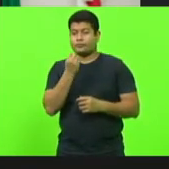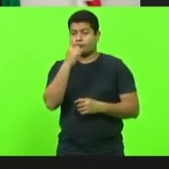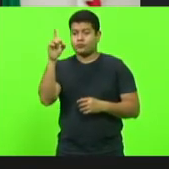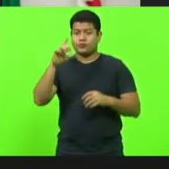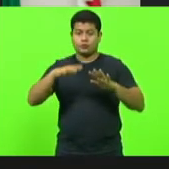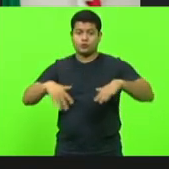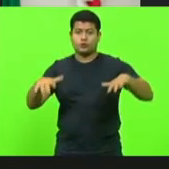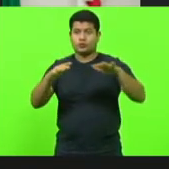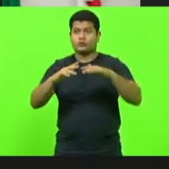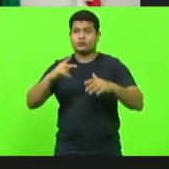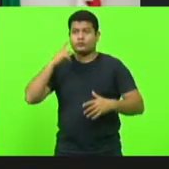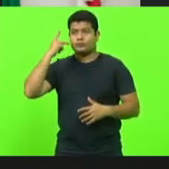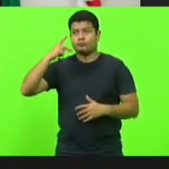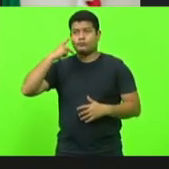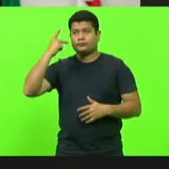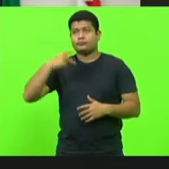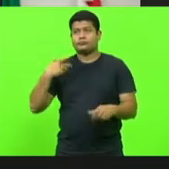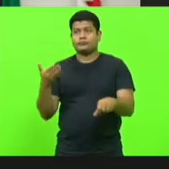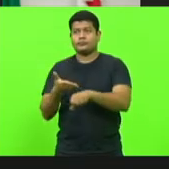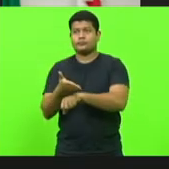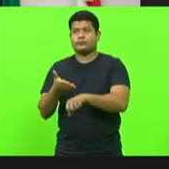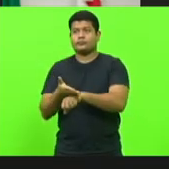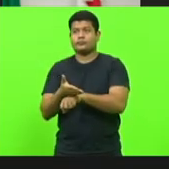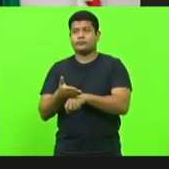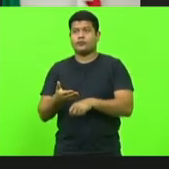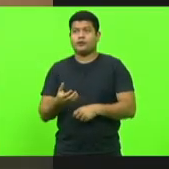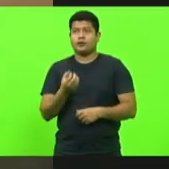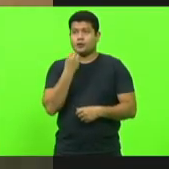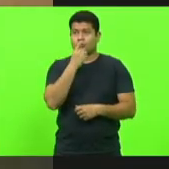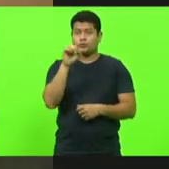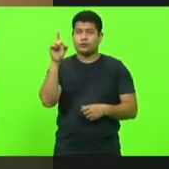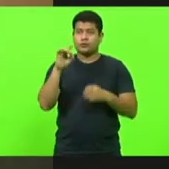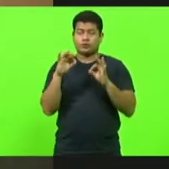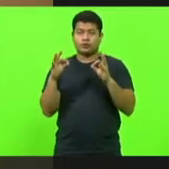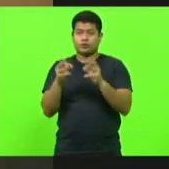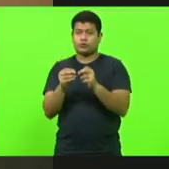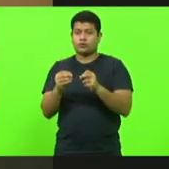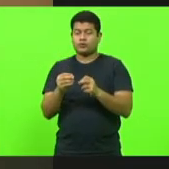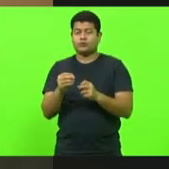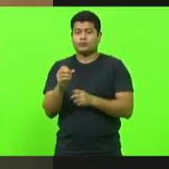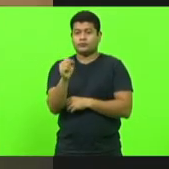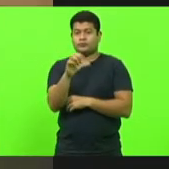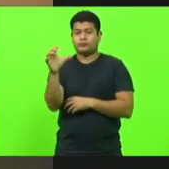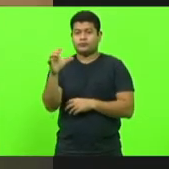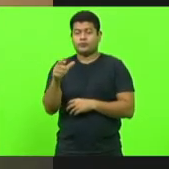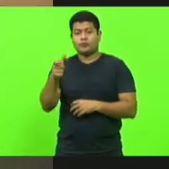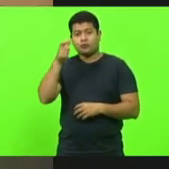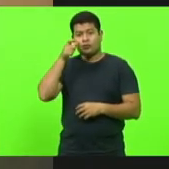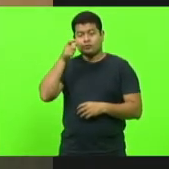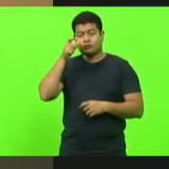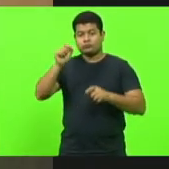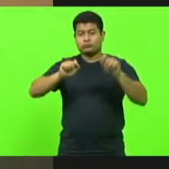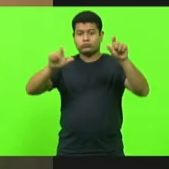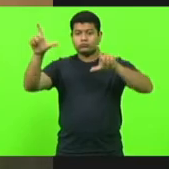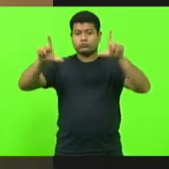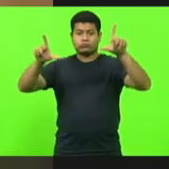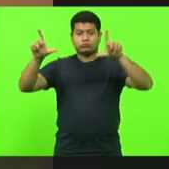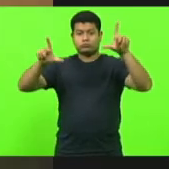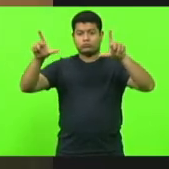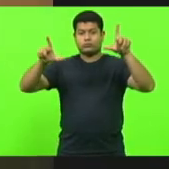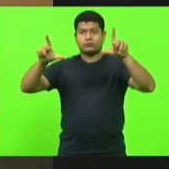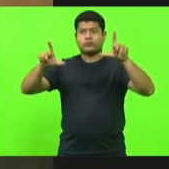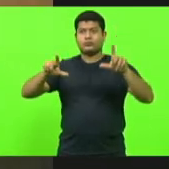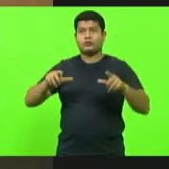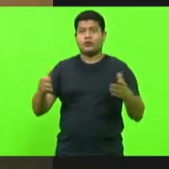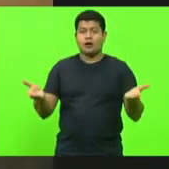que estão participando dessa sessão bom dia a todos os catarinenses que nos acompanham pela TV Alba. Aproveite